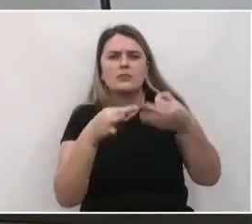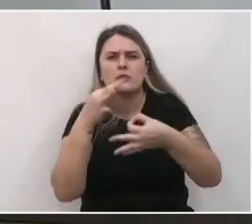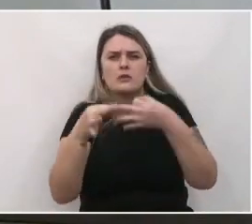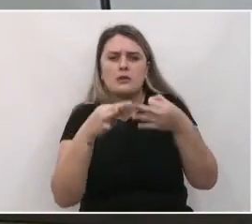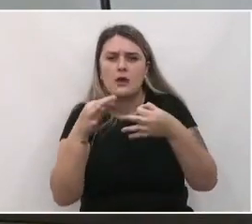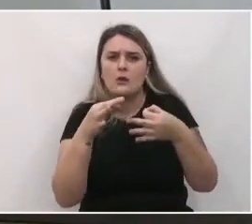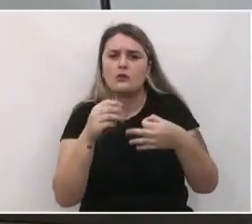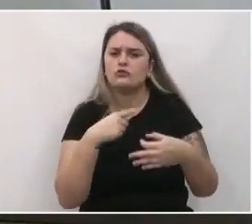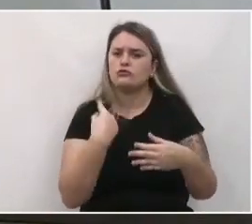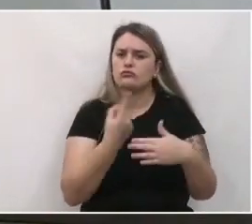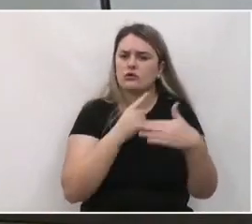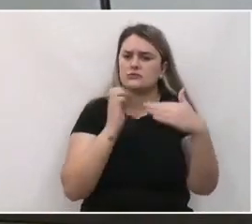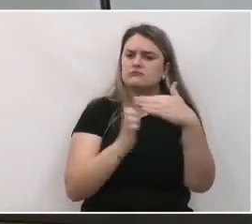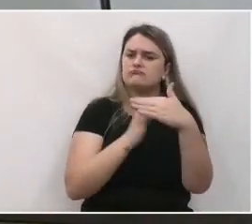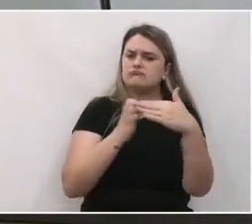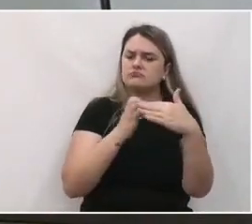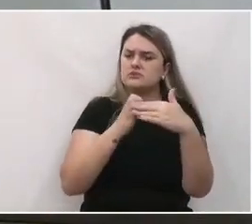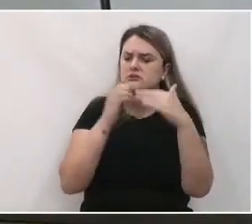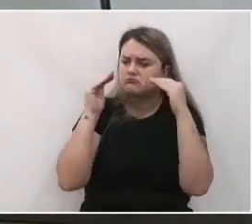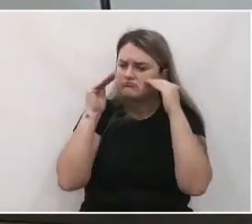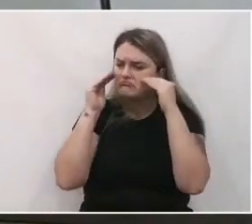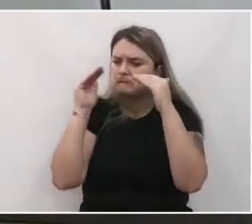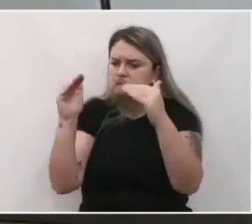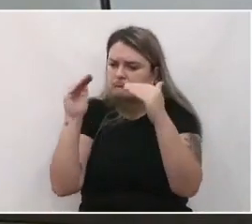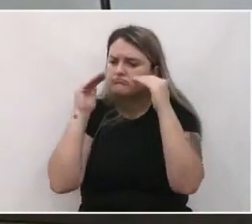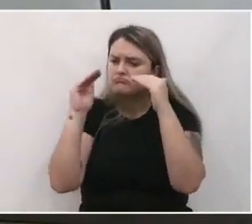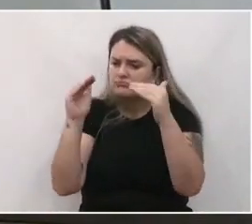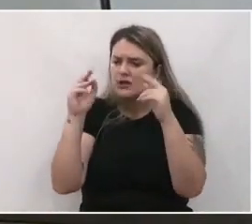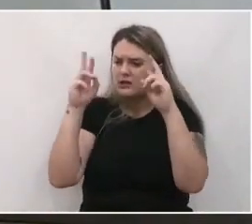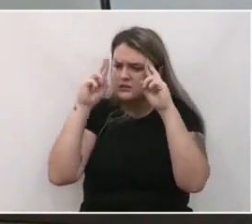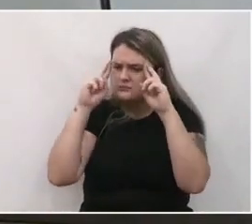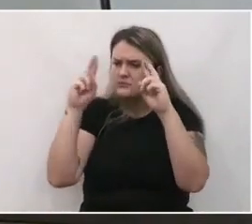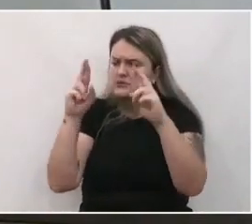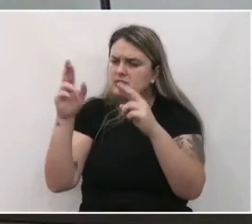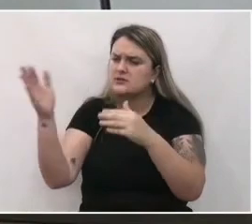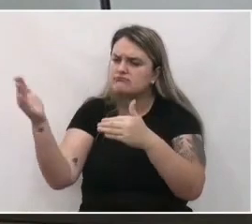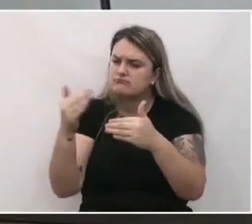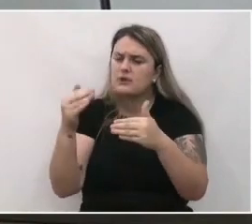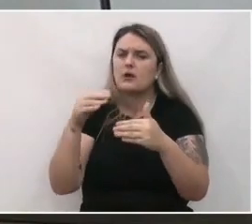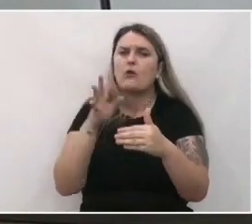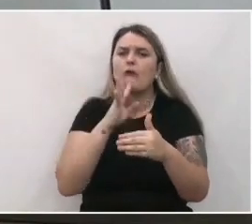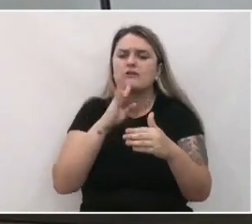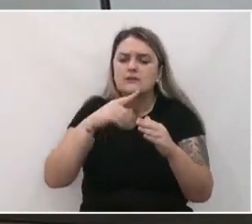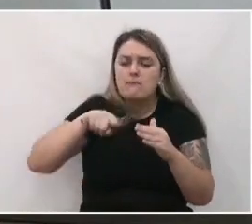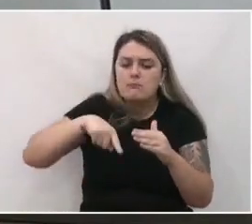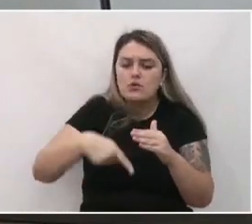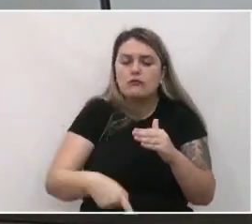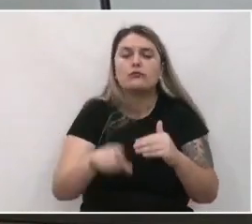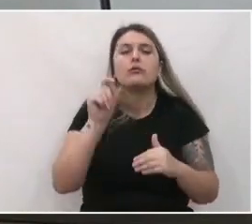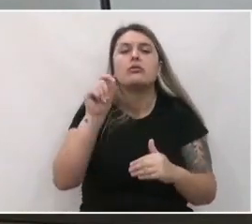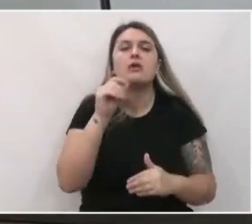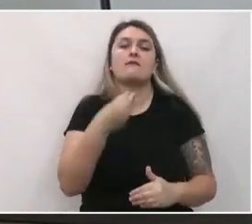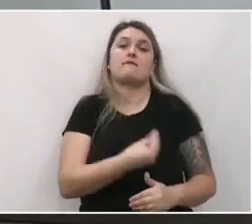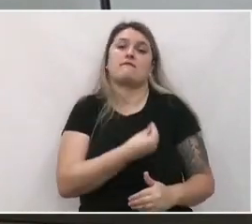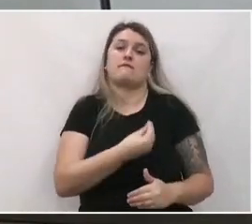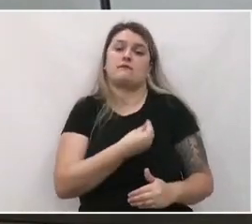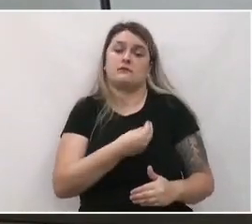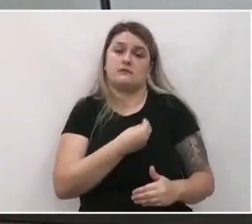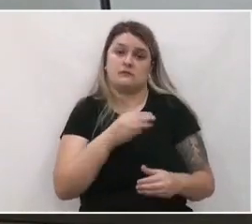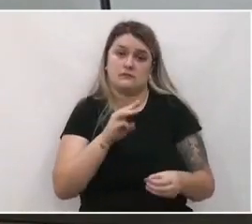revisão do plano diretor, a gente consegue ter uma visão mais aprofundada, baseada em quem vive a realidade do município.